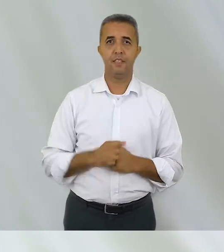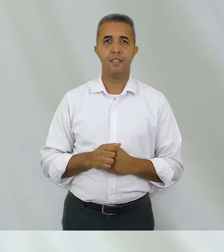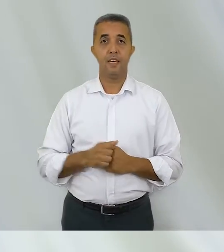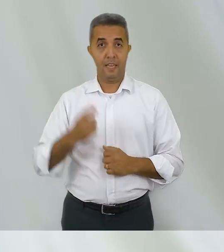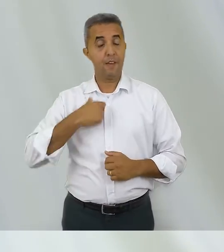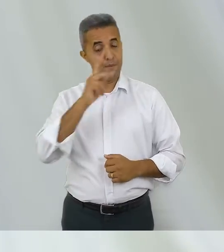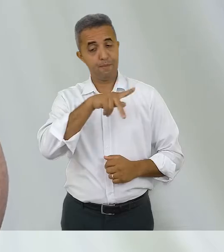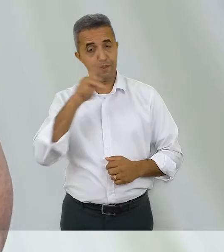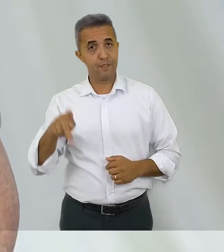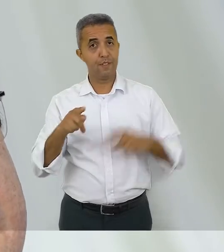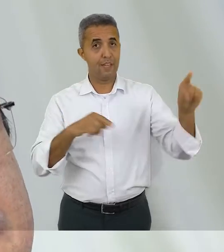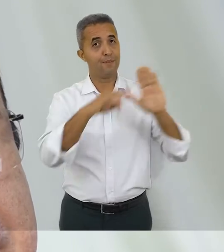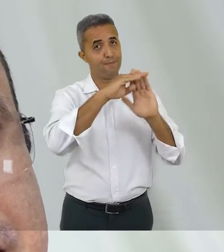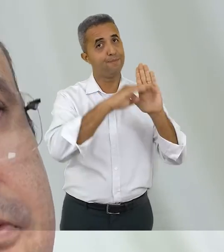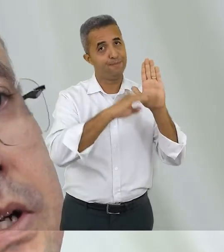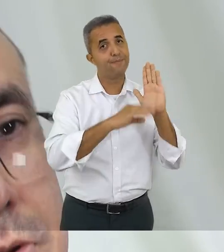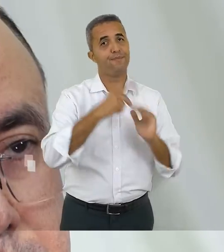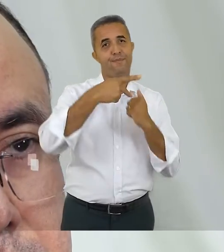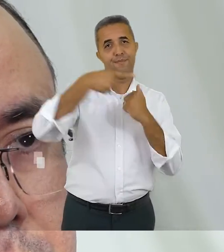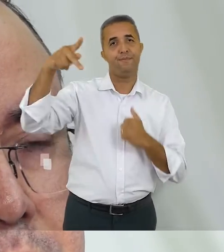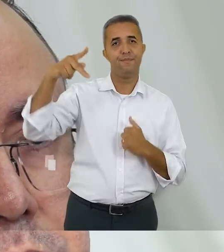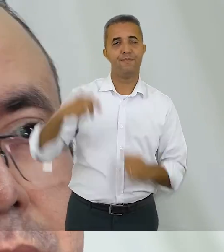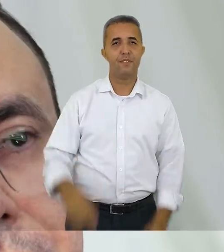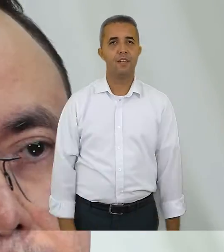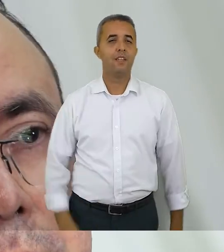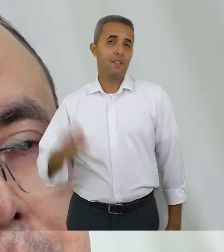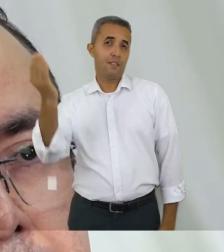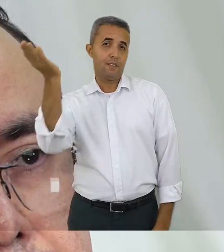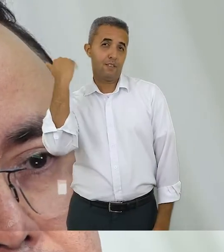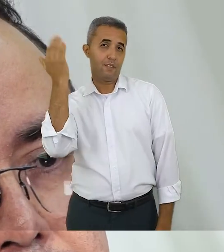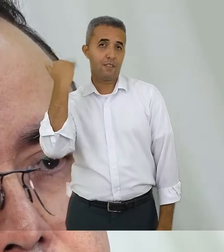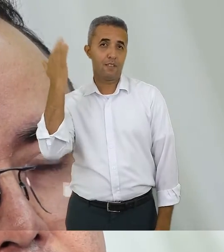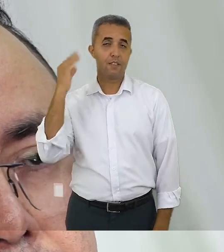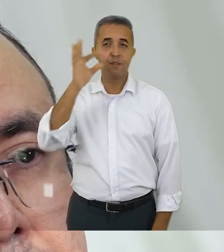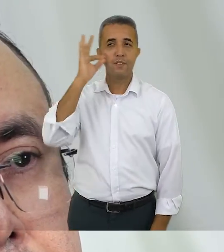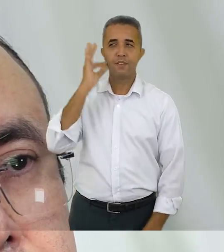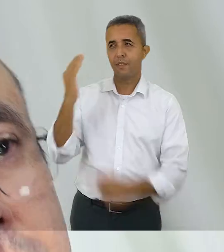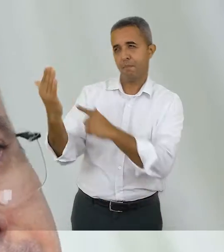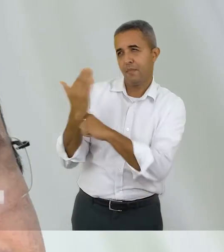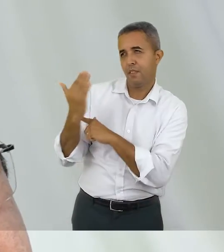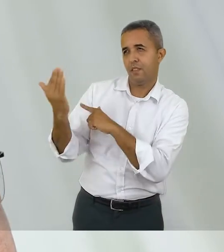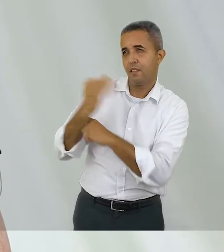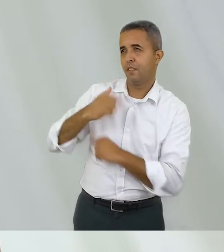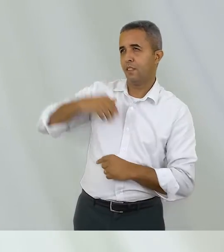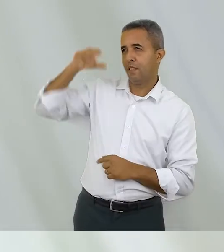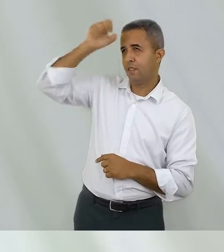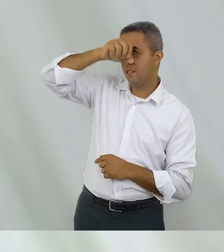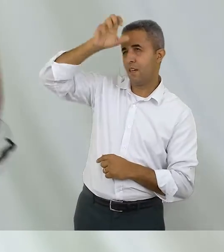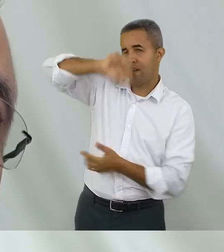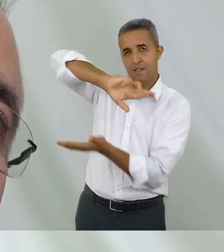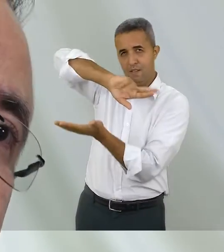sociedade, contribuindo também com a instituição. Eu penso que é uma forma de retribuir toda a formação